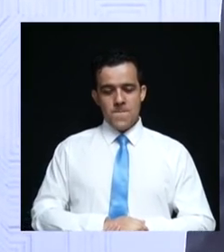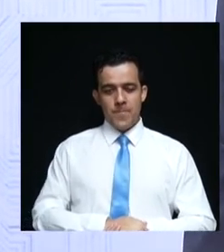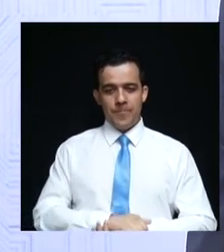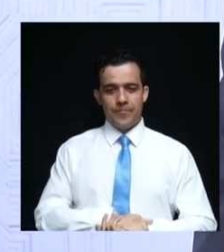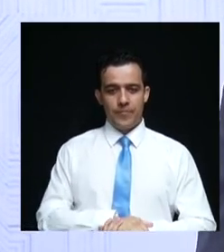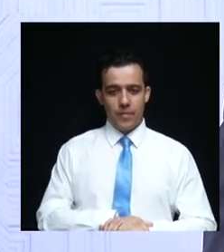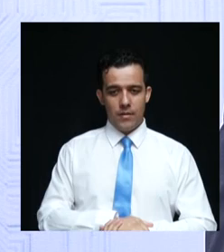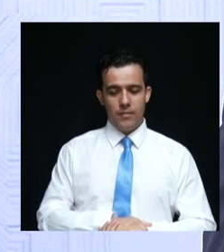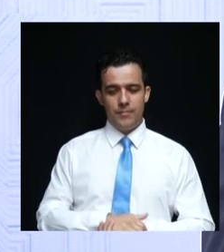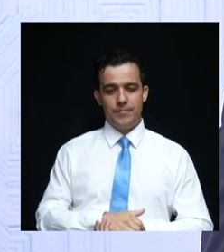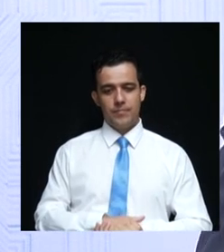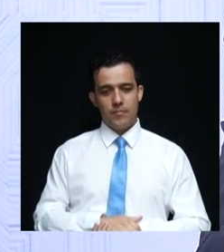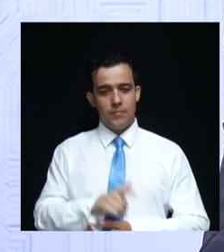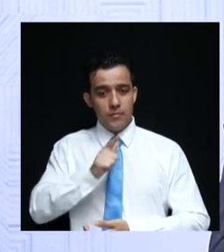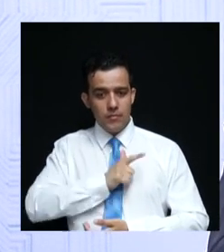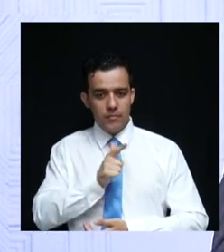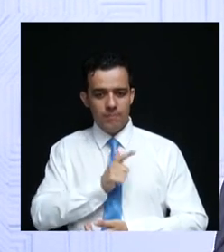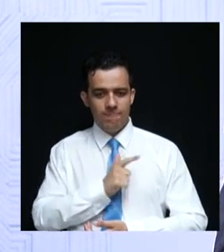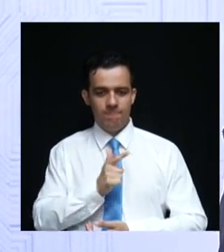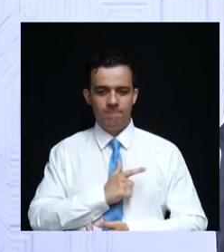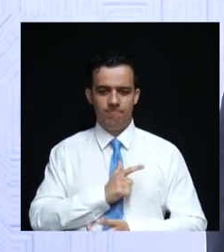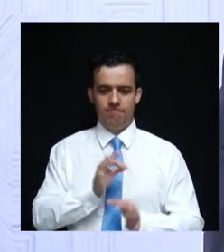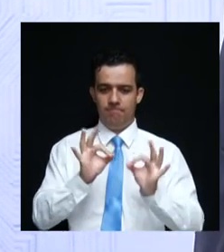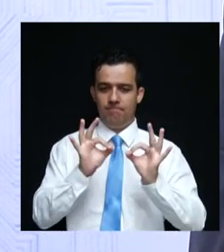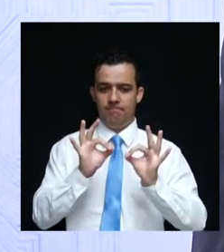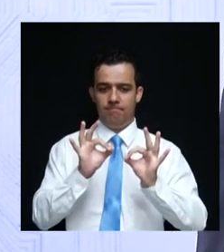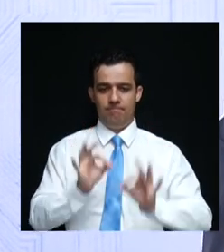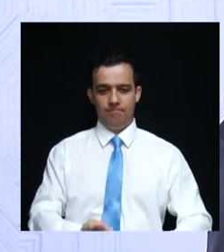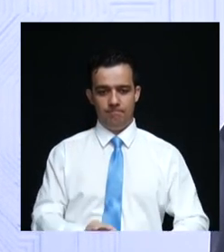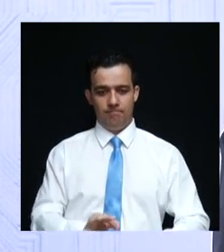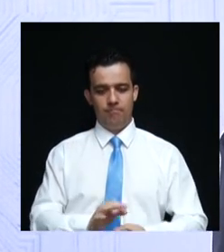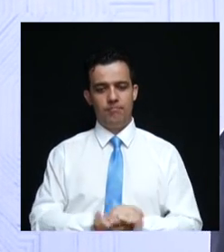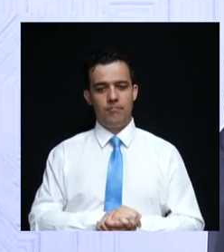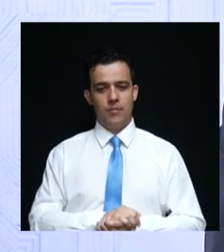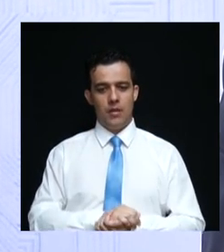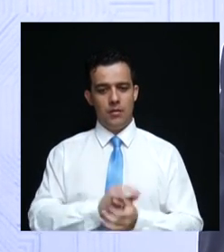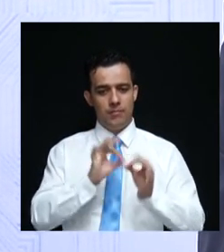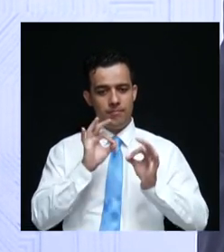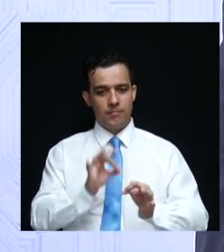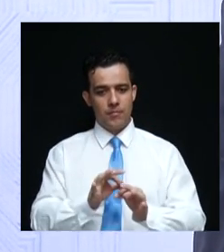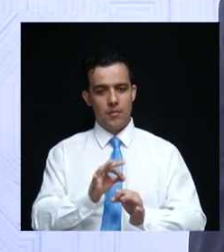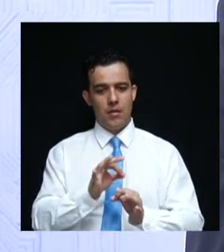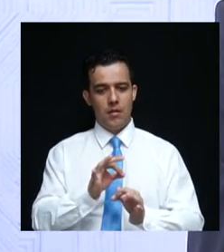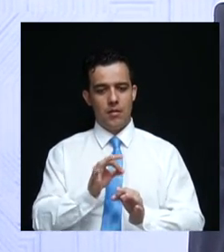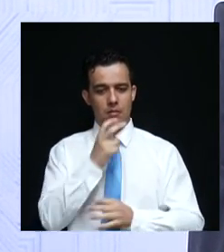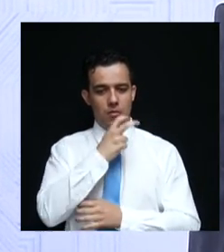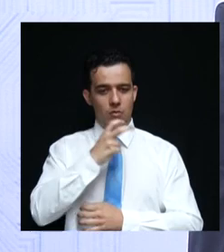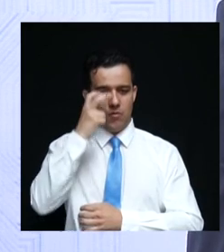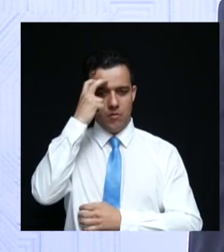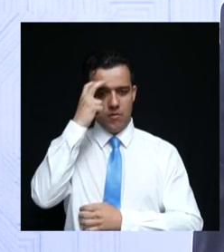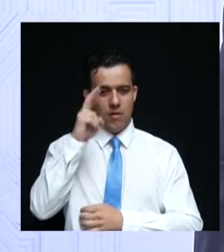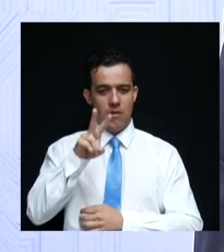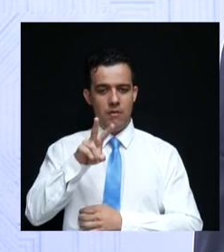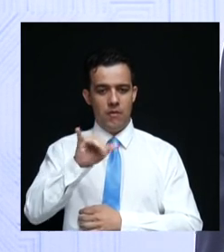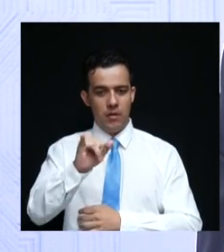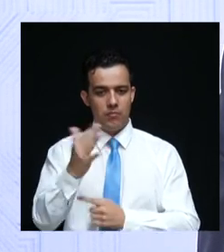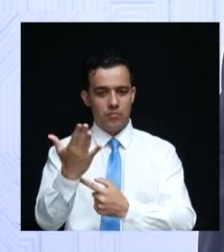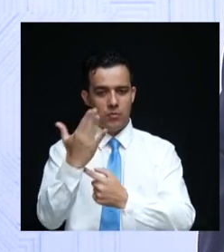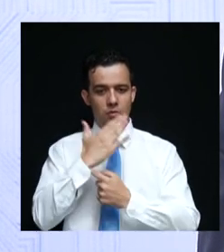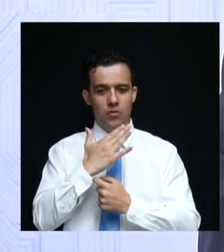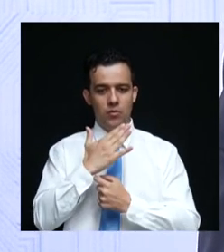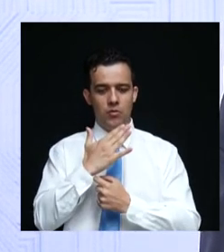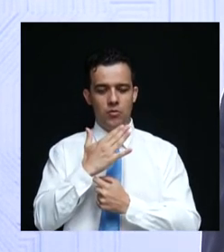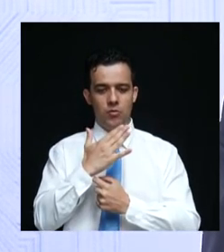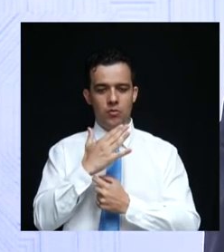Eu tenho tanta convicção de que a cultura vai nos ajudar a governar,